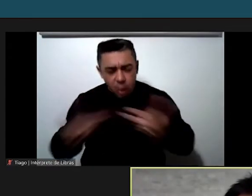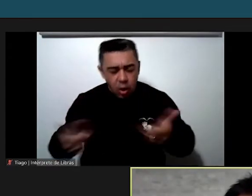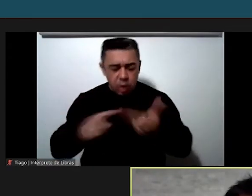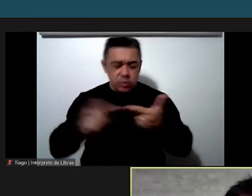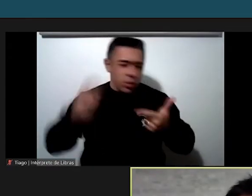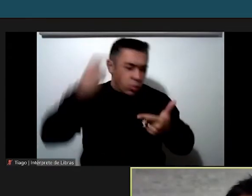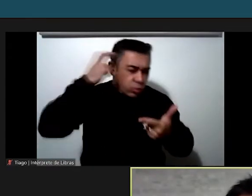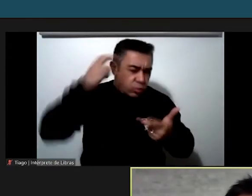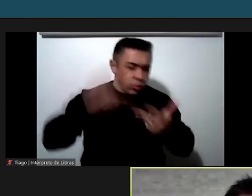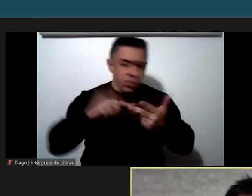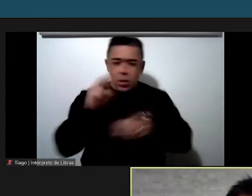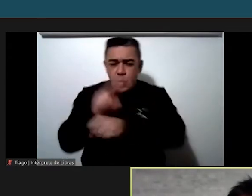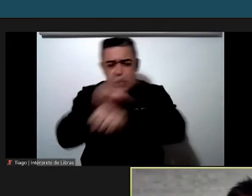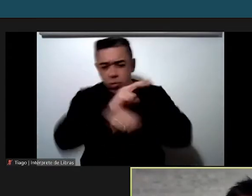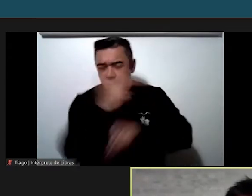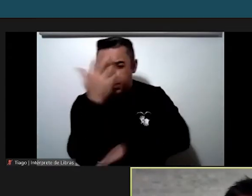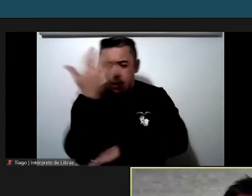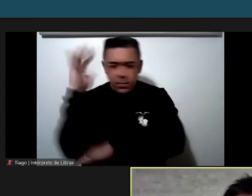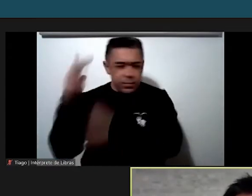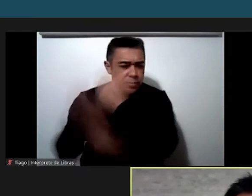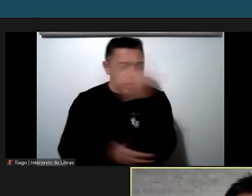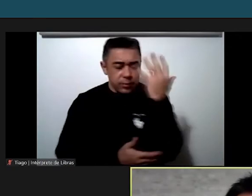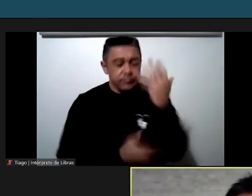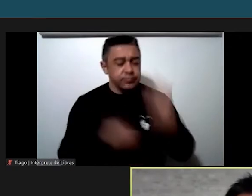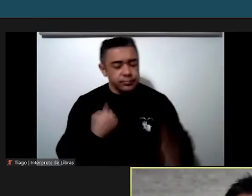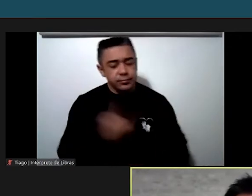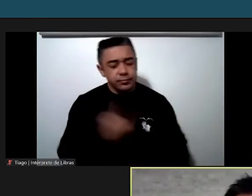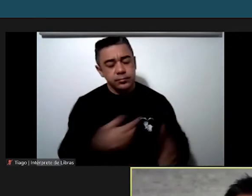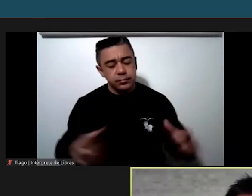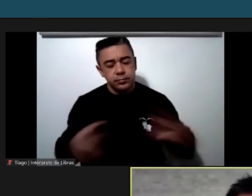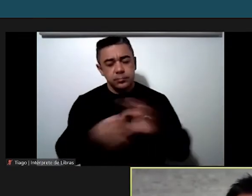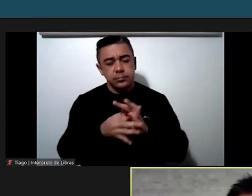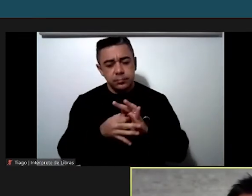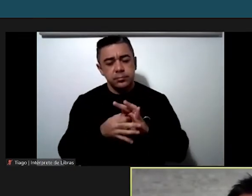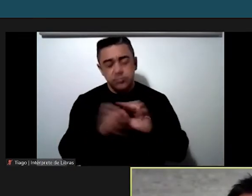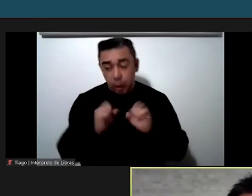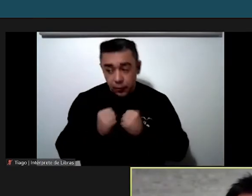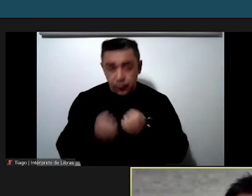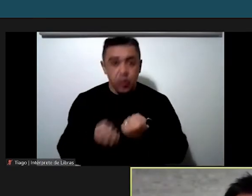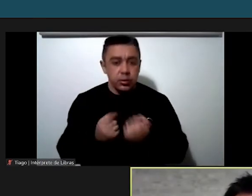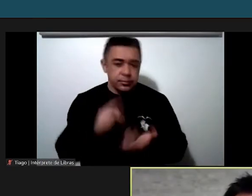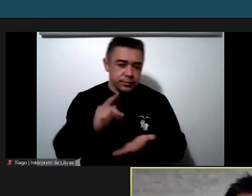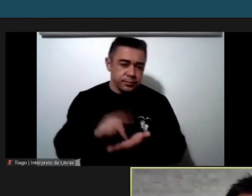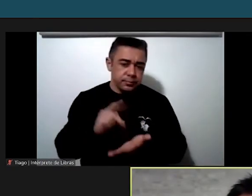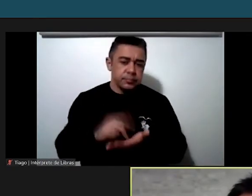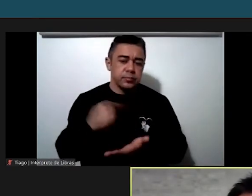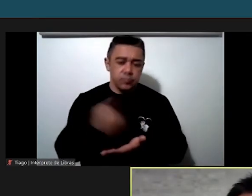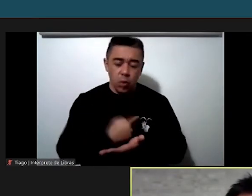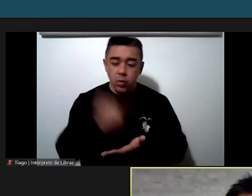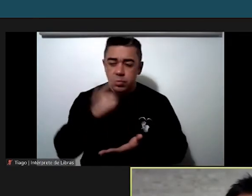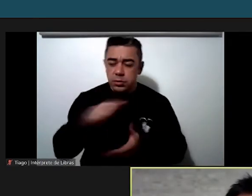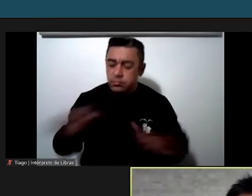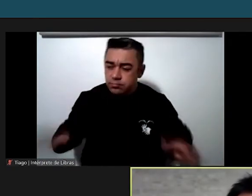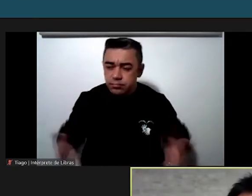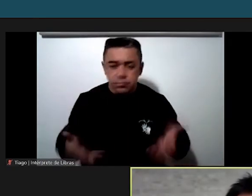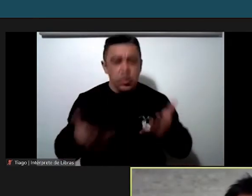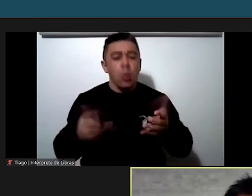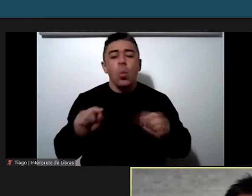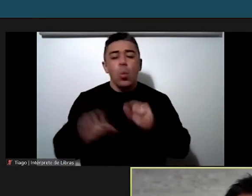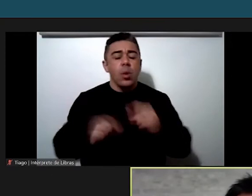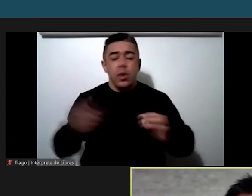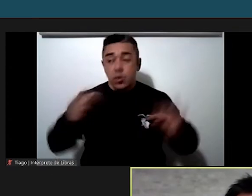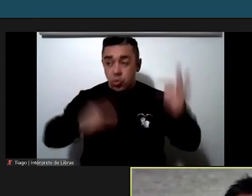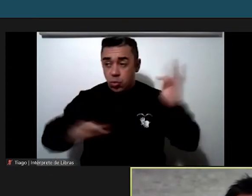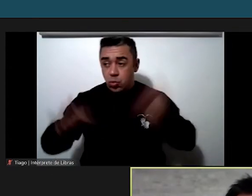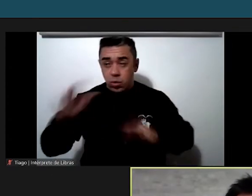ambiente, que a gente tem que unir esforços realmente para fomentar o turismo e levar